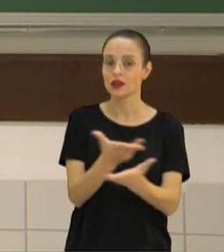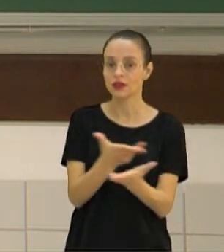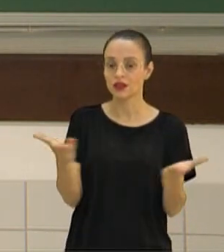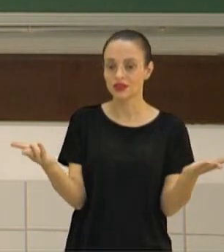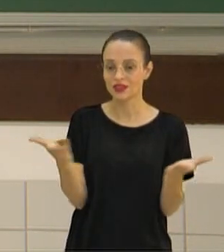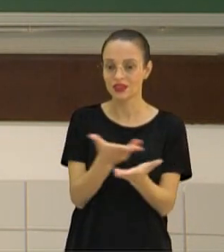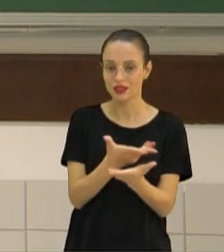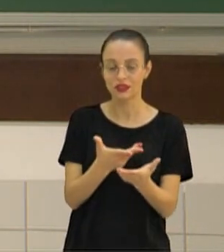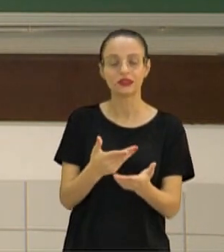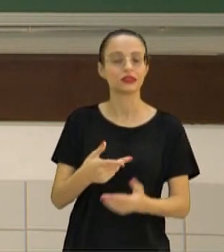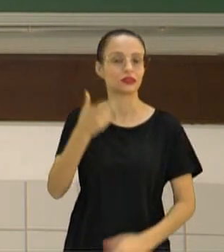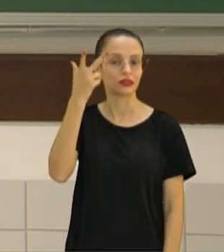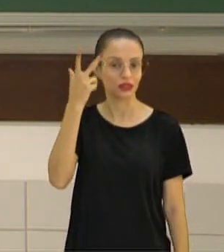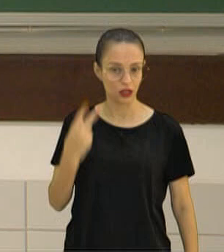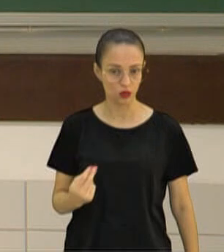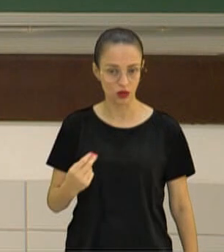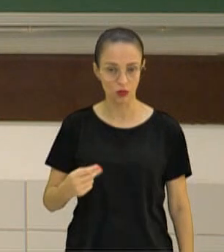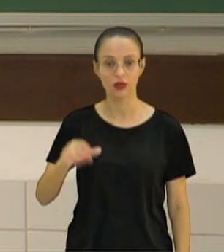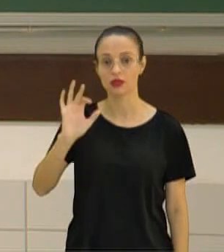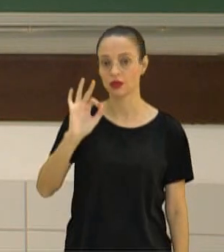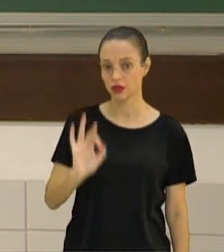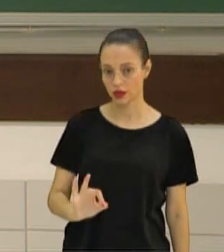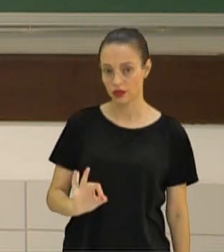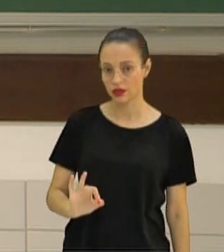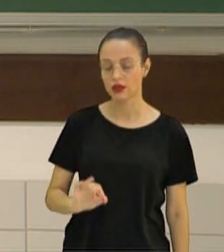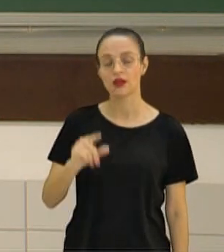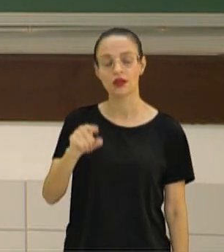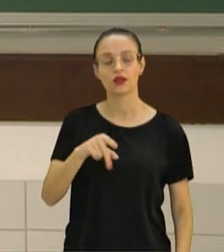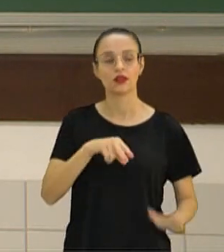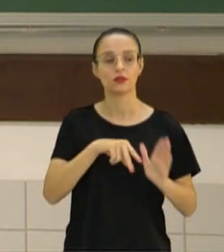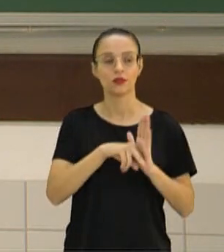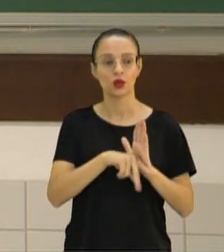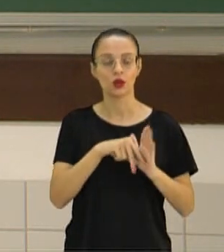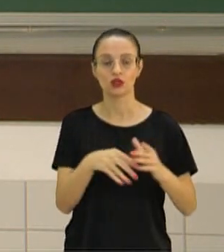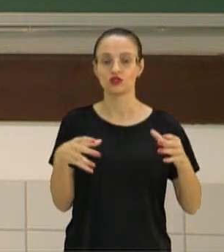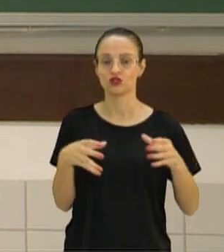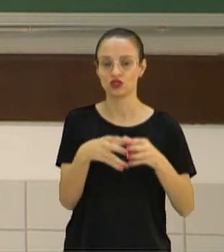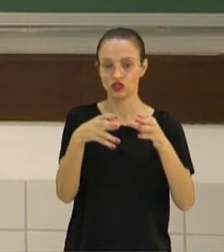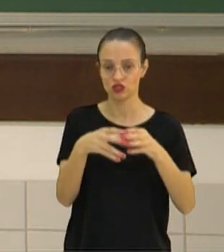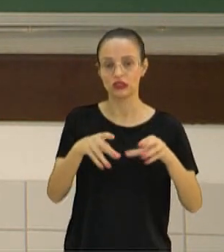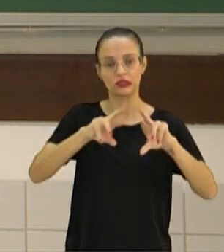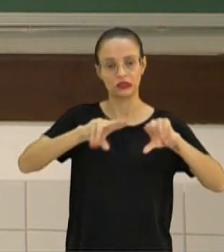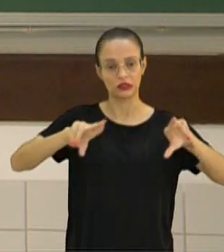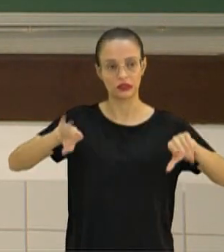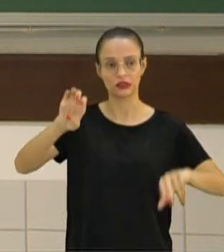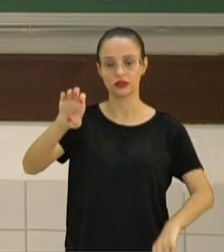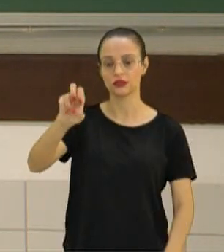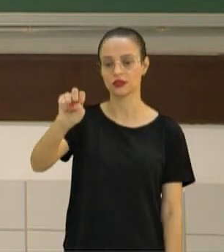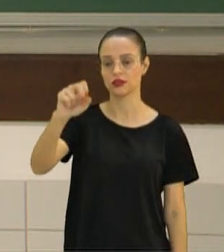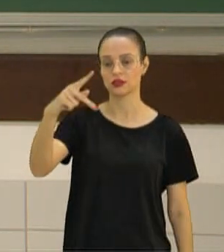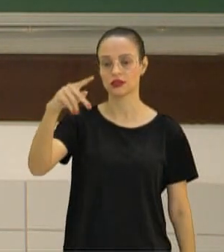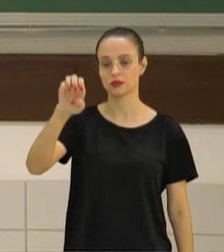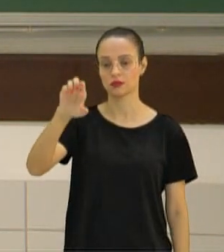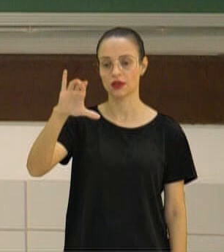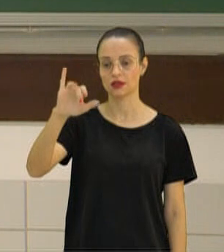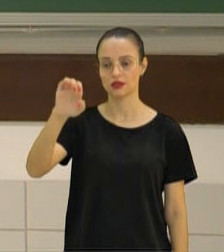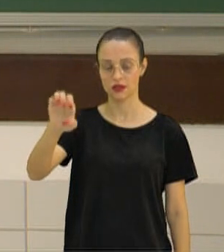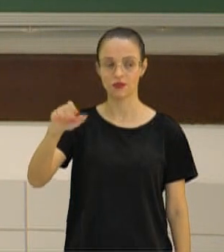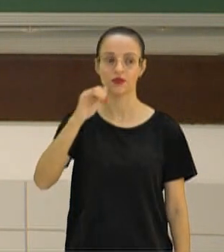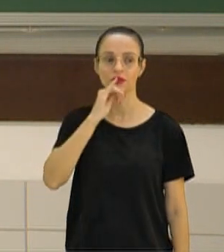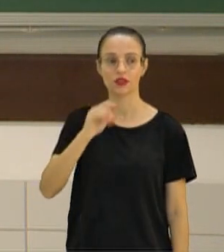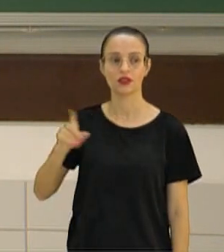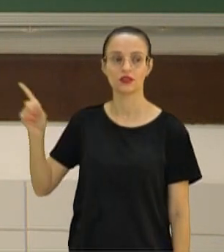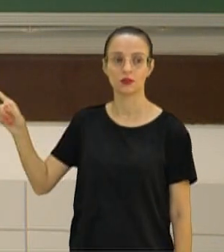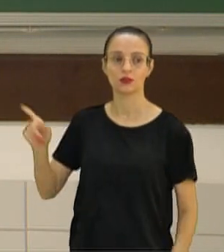naturalmente. Tudo bem? Conceito biológico de espécie. Acompanhem aqui comigo, que eu tenho dois casos